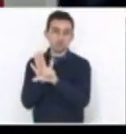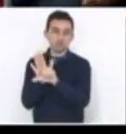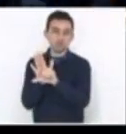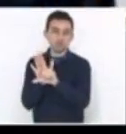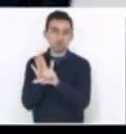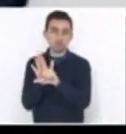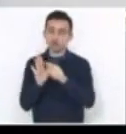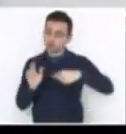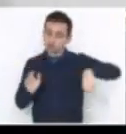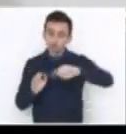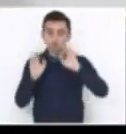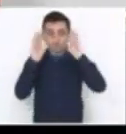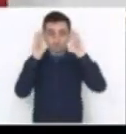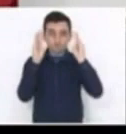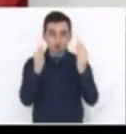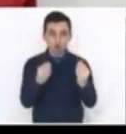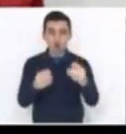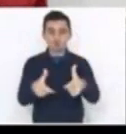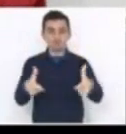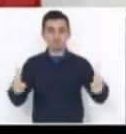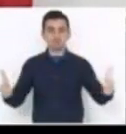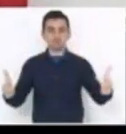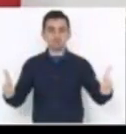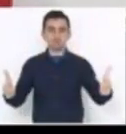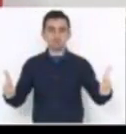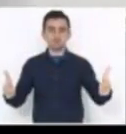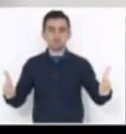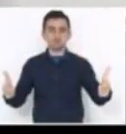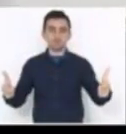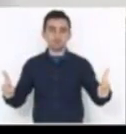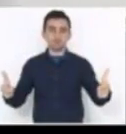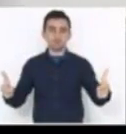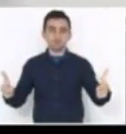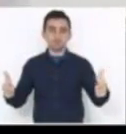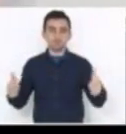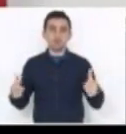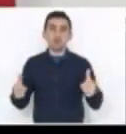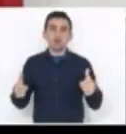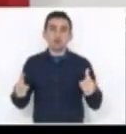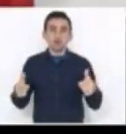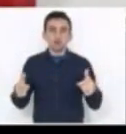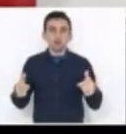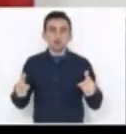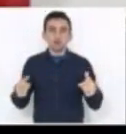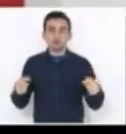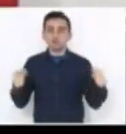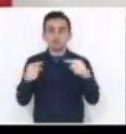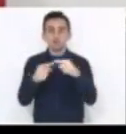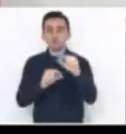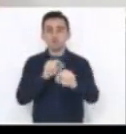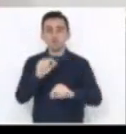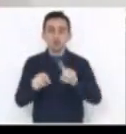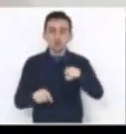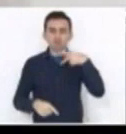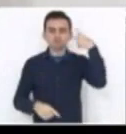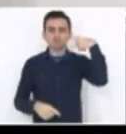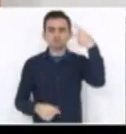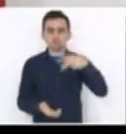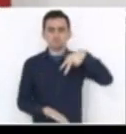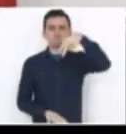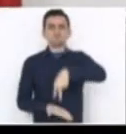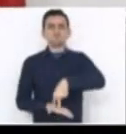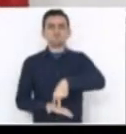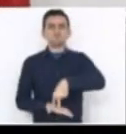nosso foco tem que ser muito maior. Isto serve para quê? Para a gente fazer política de pé e não de